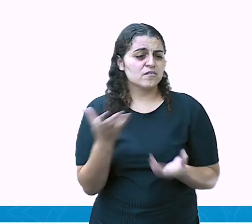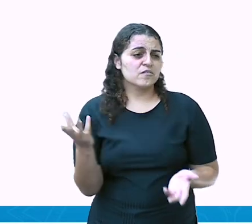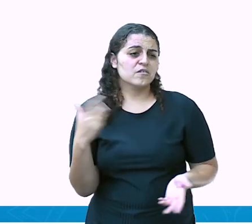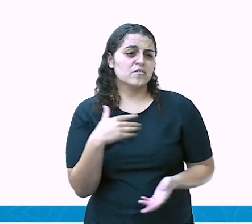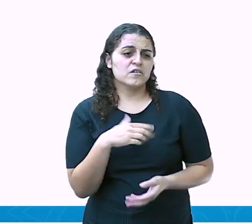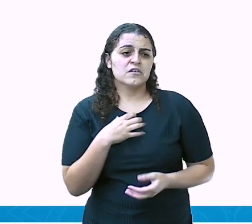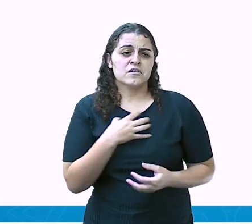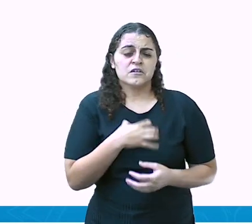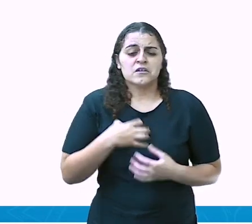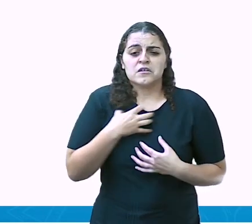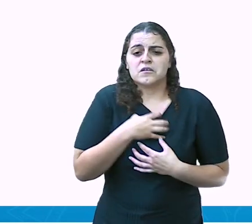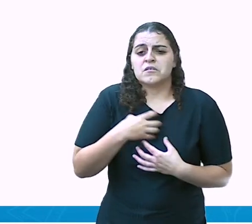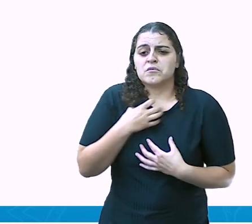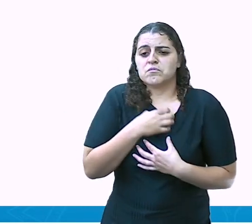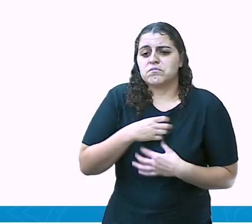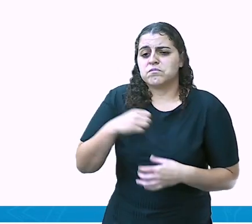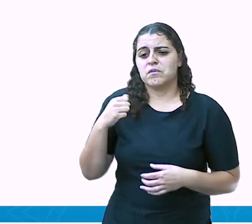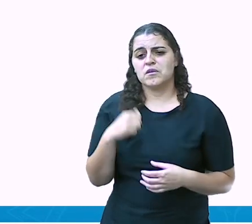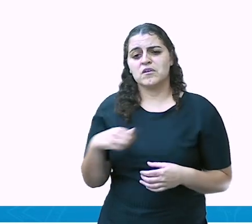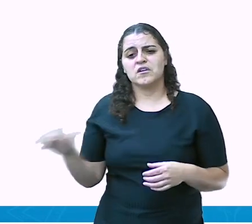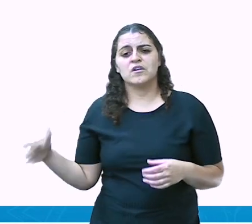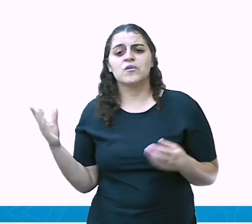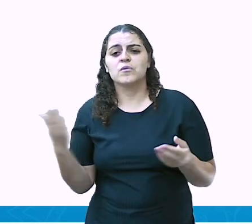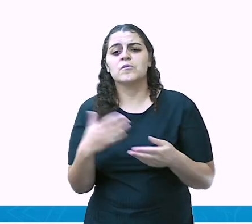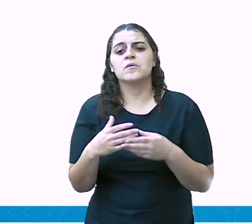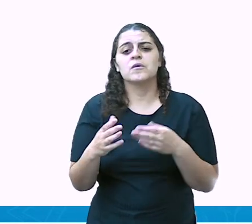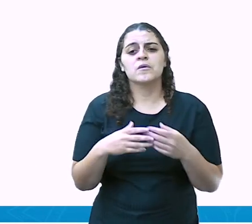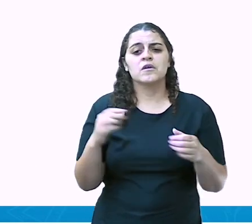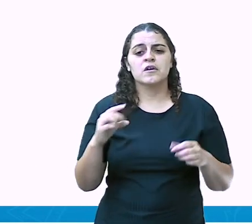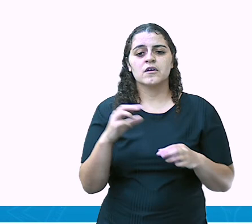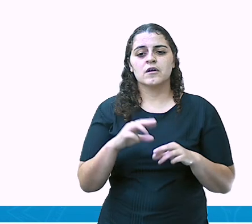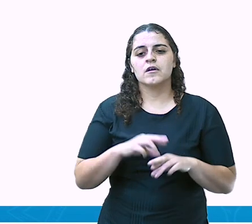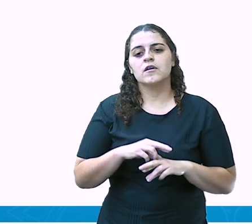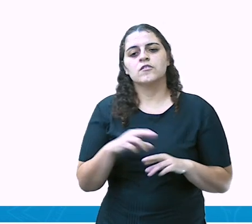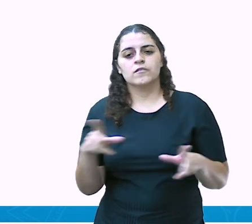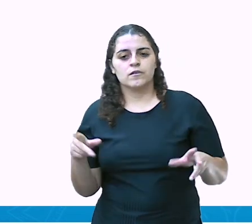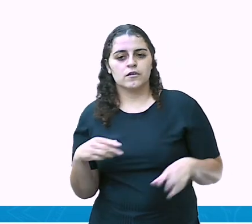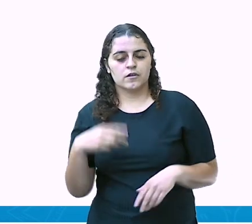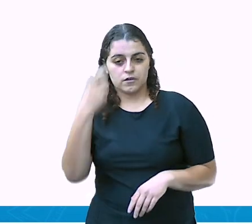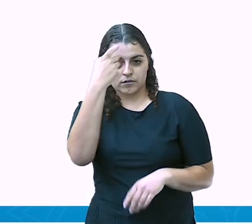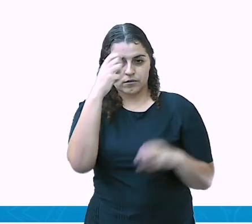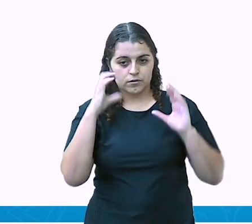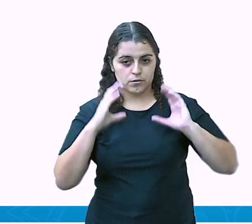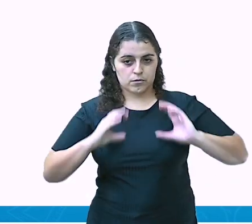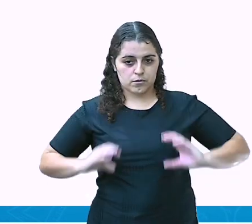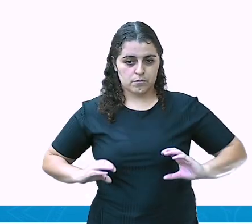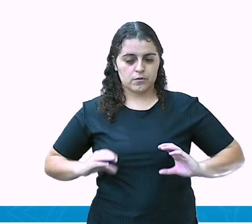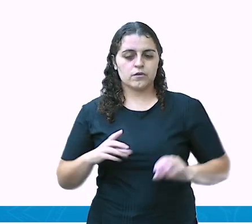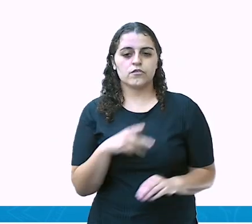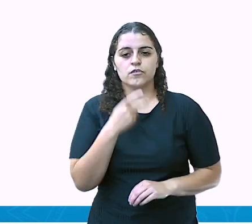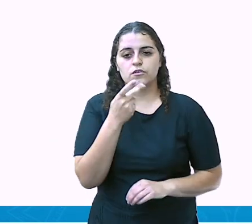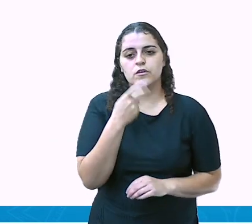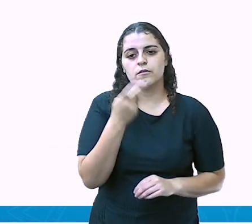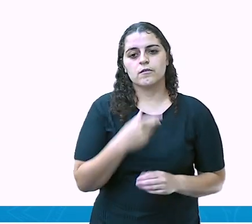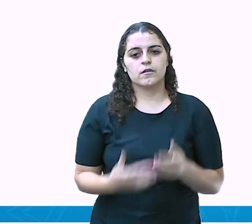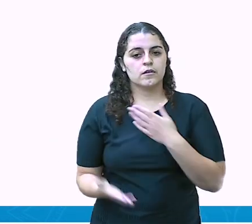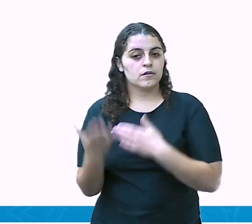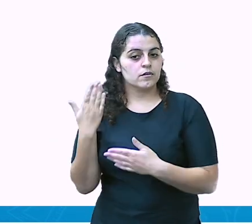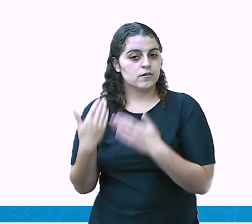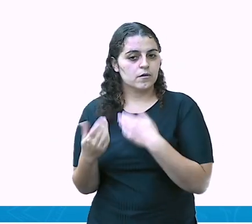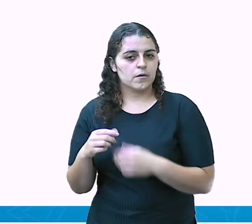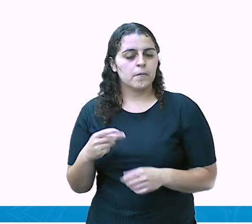Se você perceber qualquer alteração no comportamento do seu filho, de algum desses que a gente tenha falado para trás,